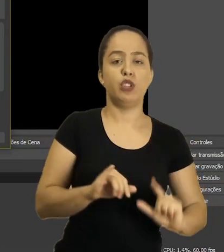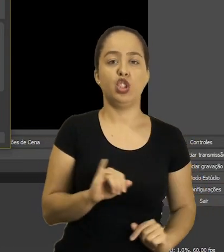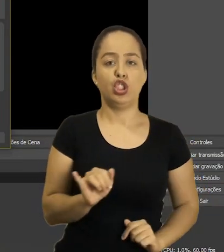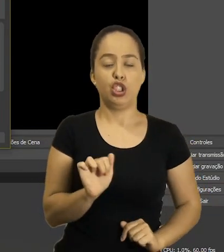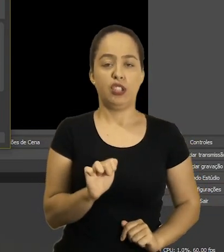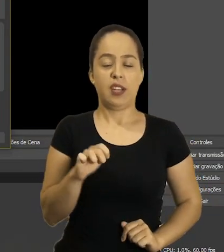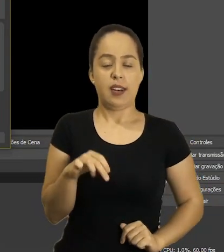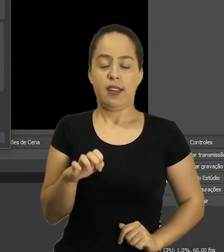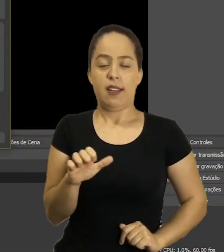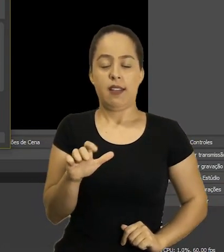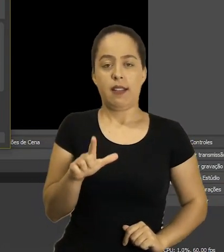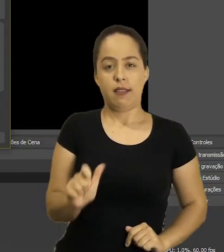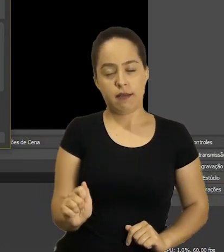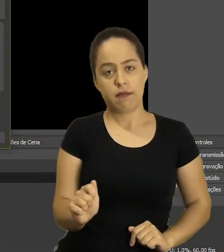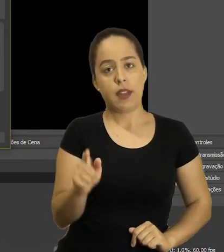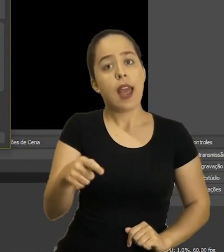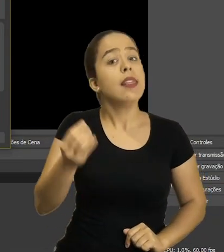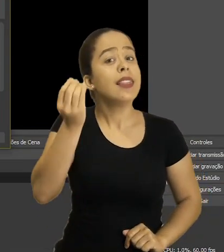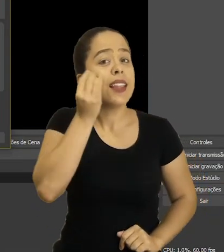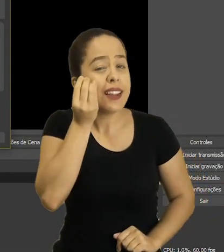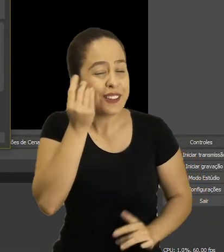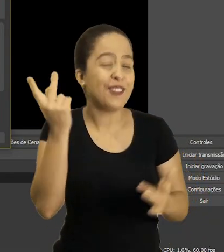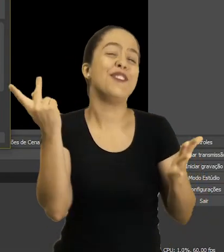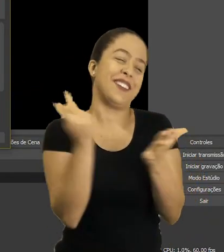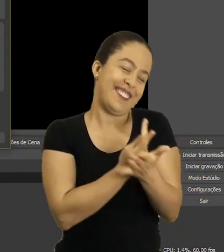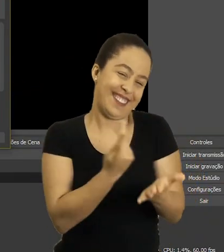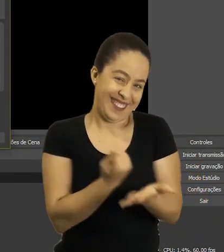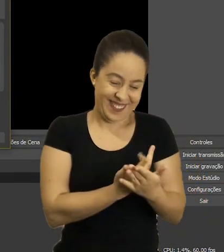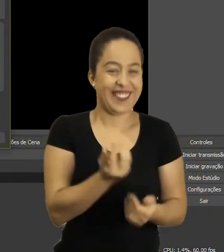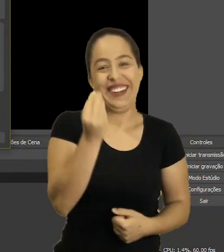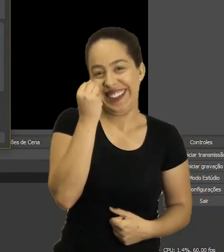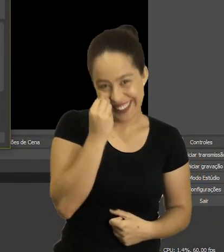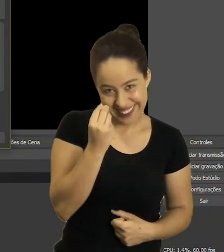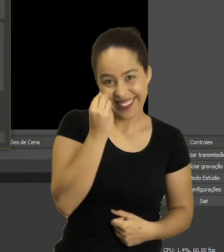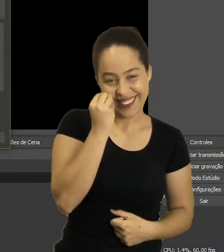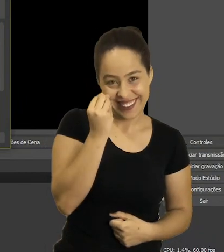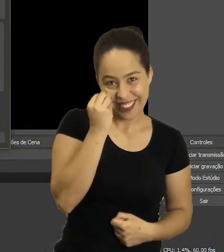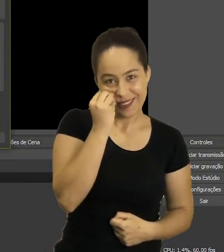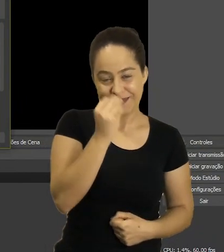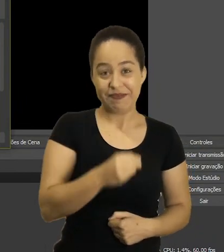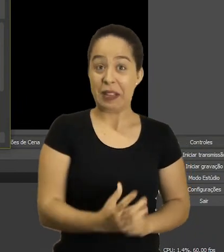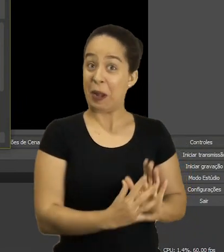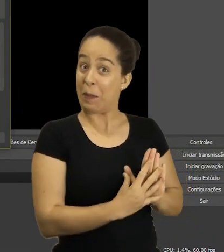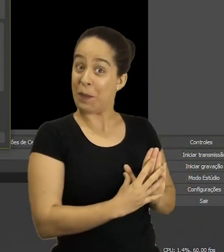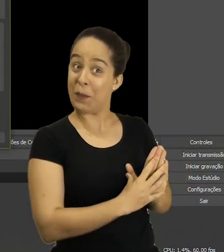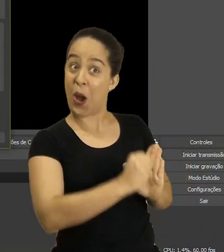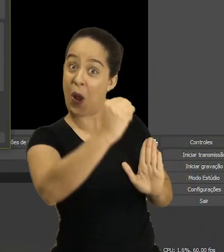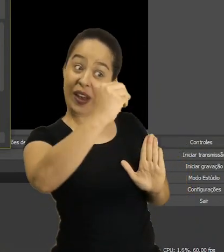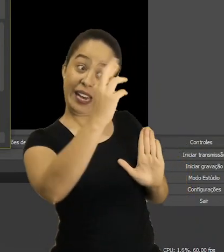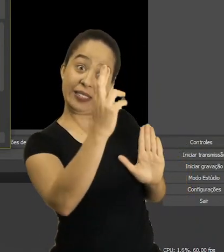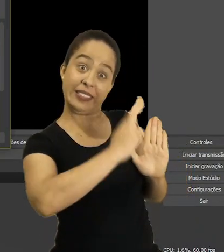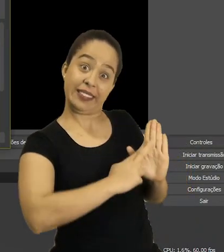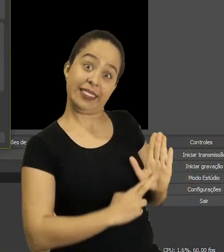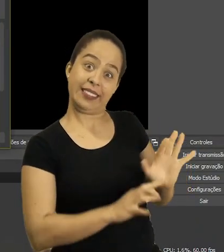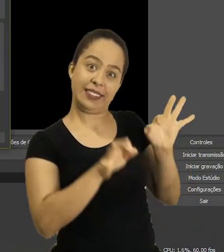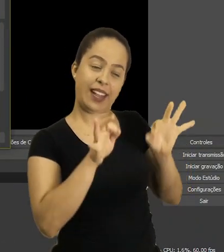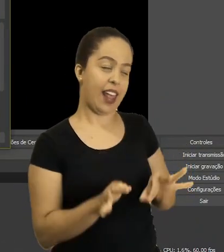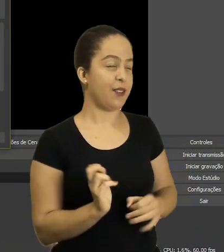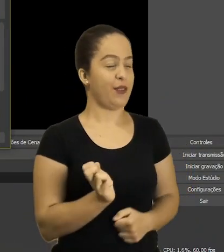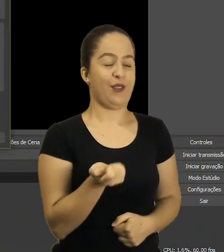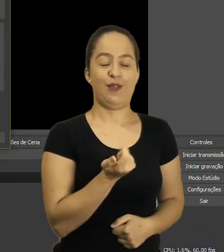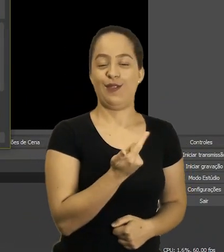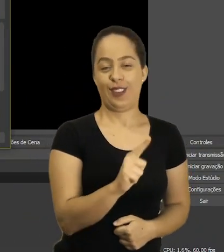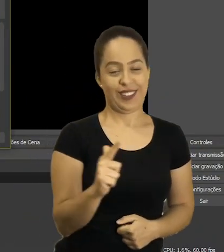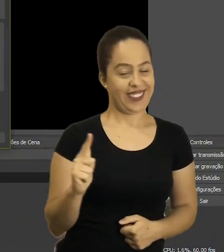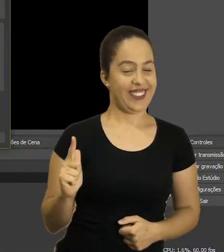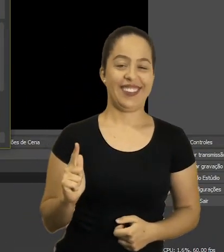conforme vocês quiserem aí. Vai na tentativa e erro mesmo. Não tem um